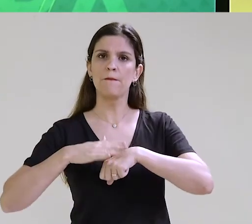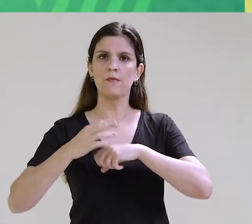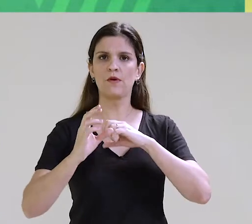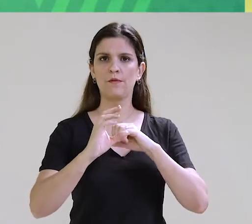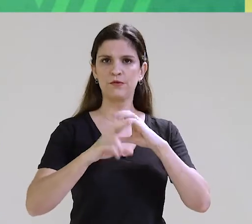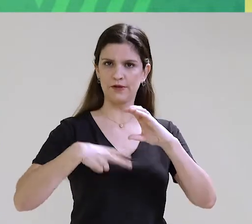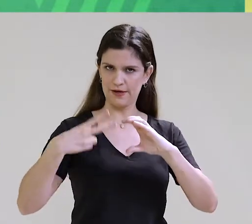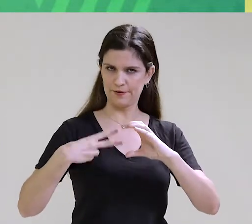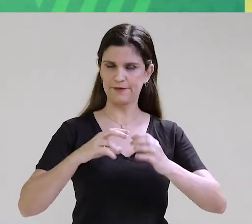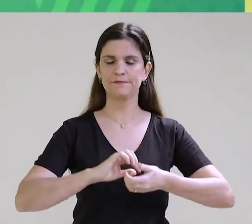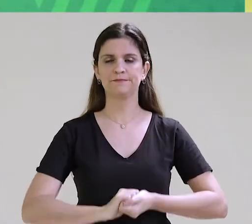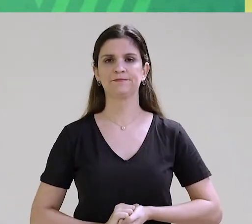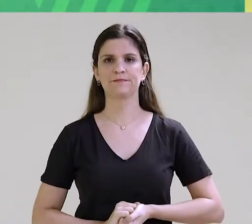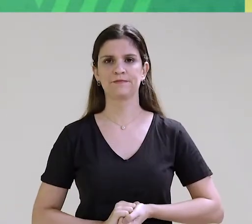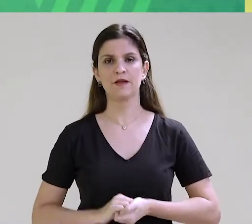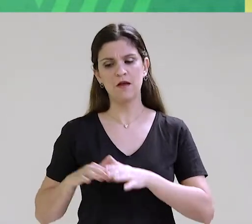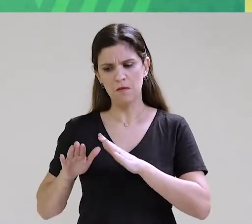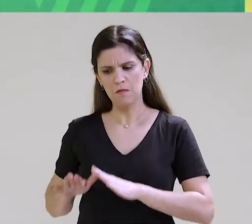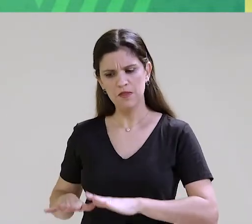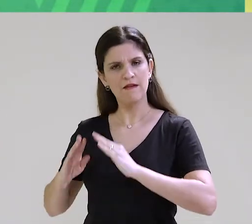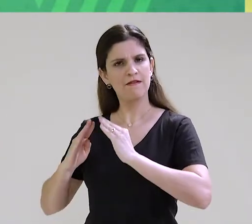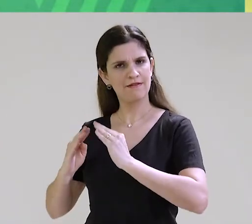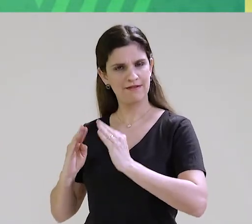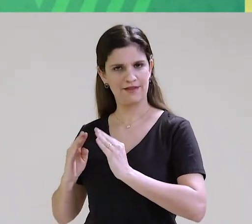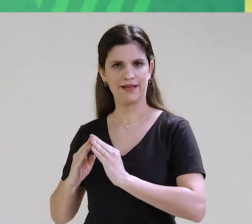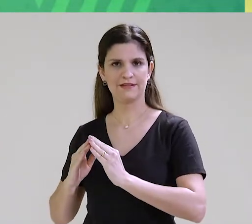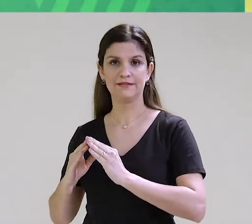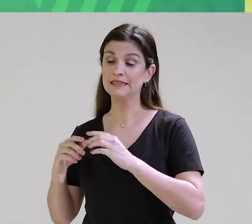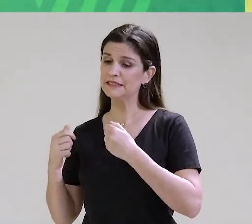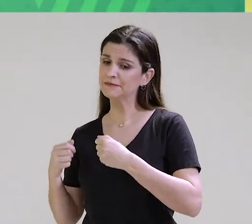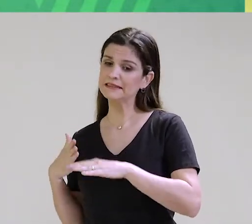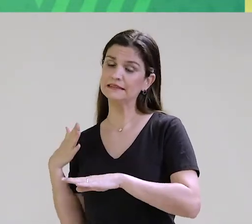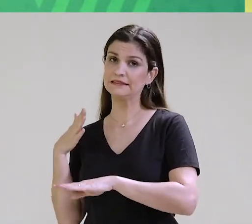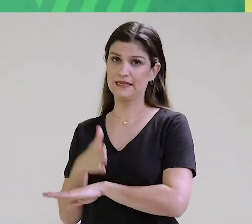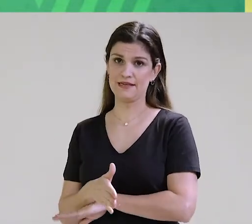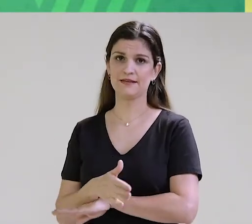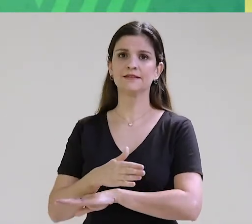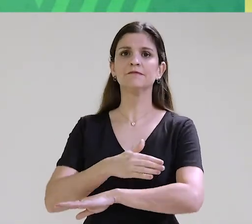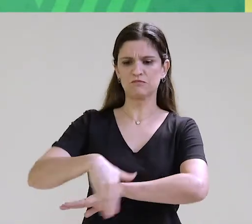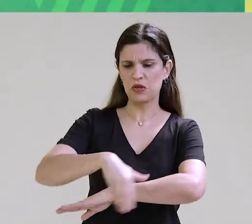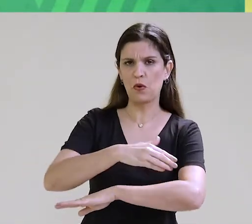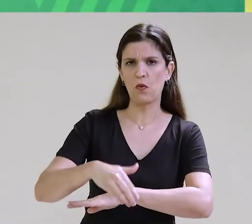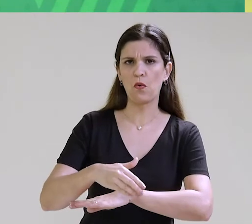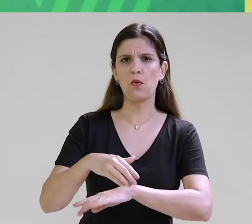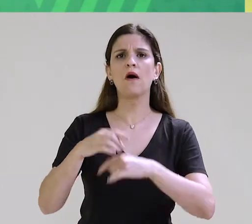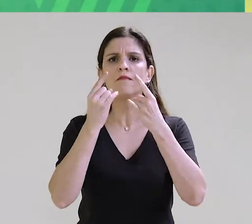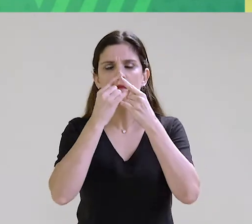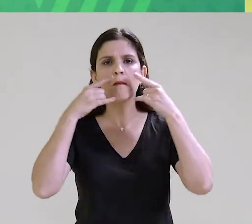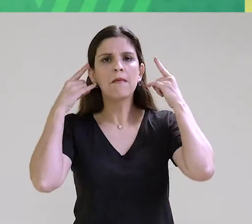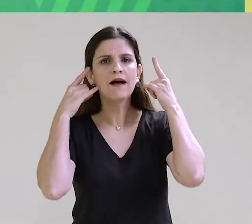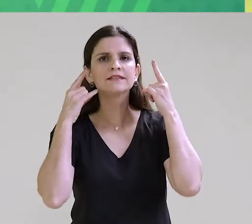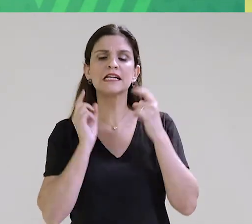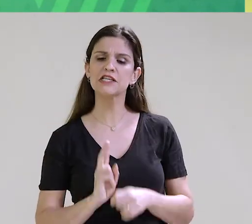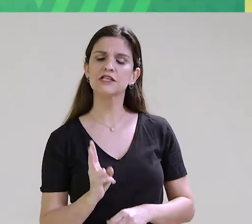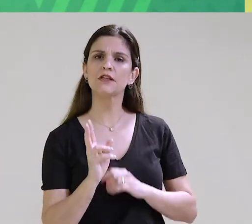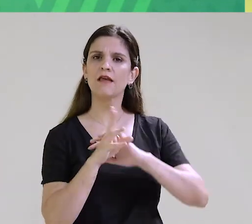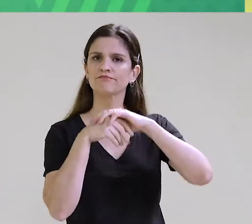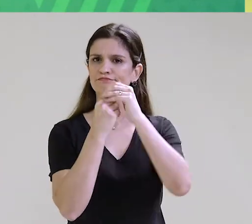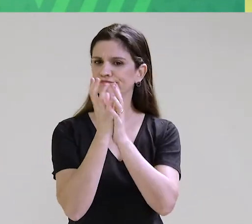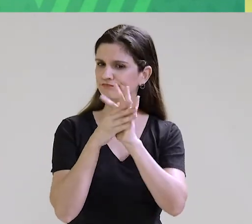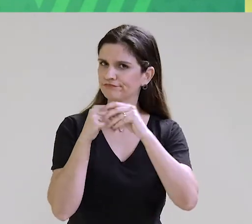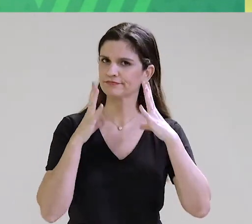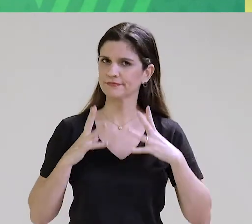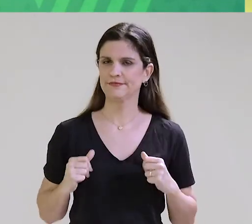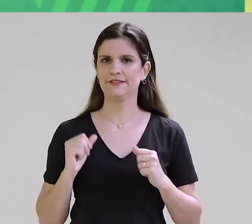Vereadores. E se puder, fique em casa. Se precisar sair, use máscara e lave sempre